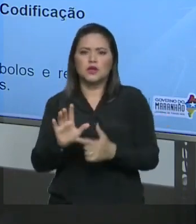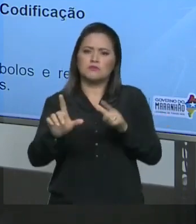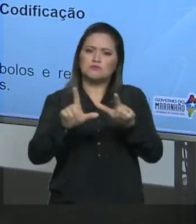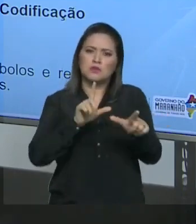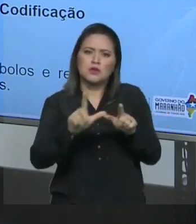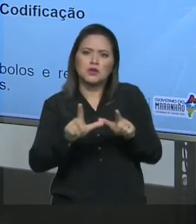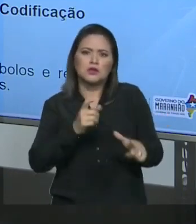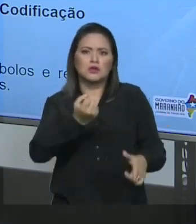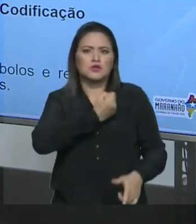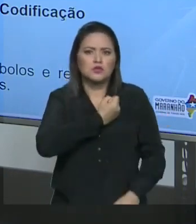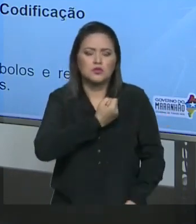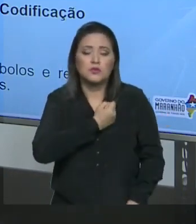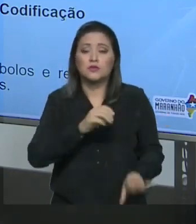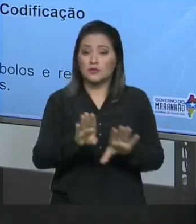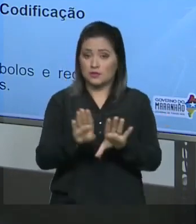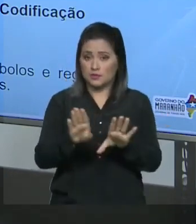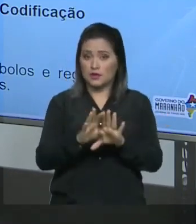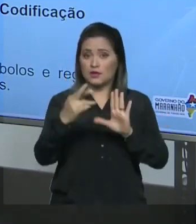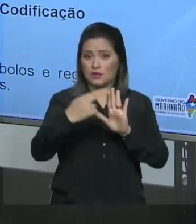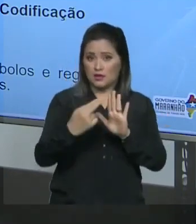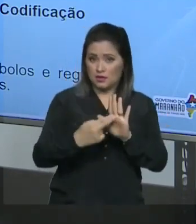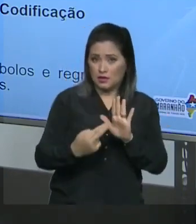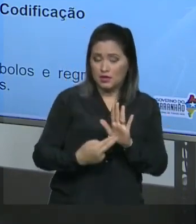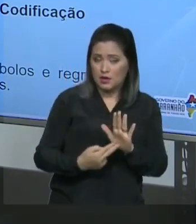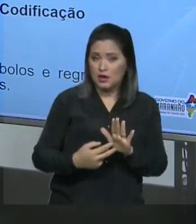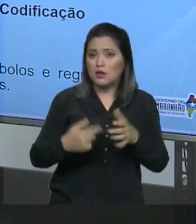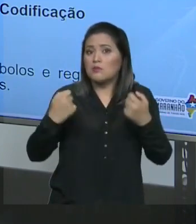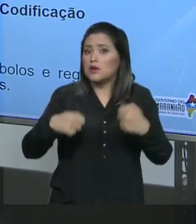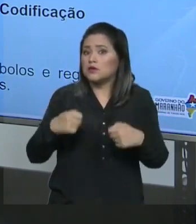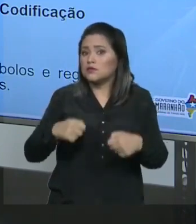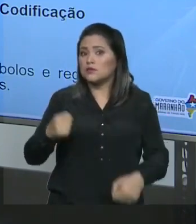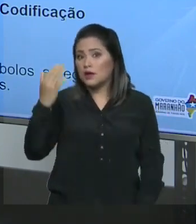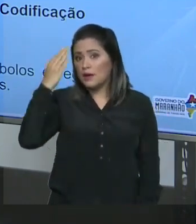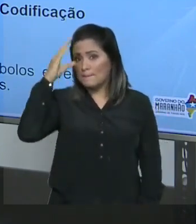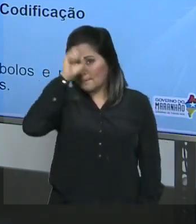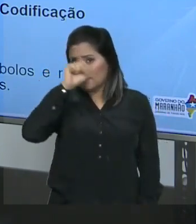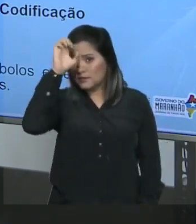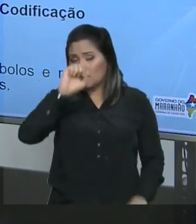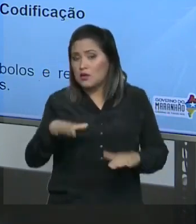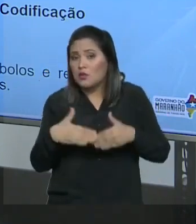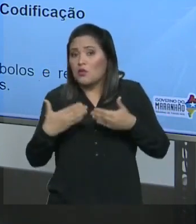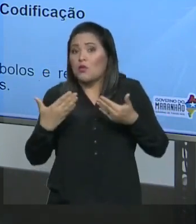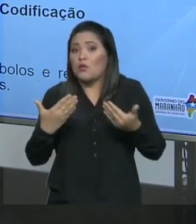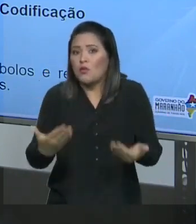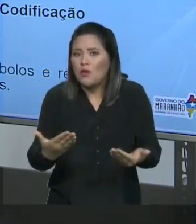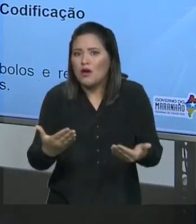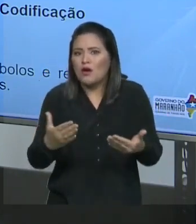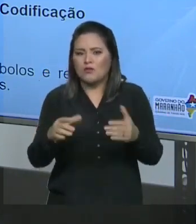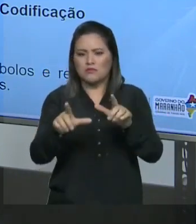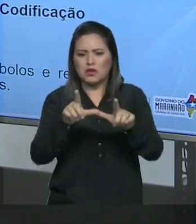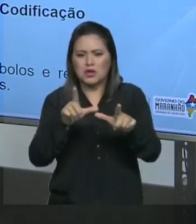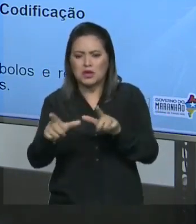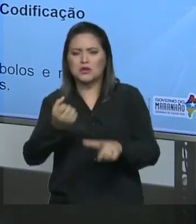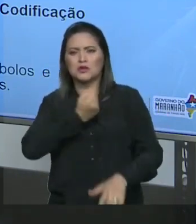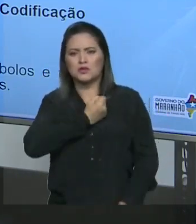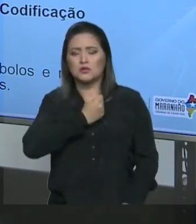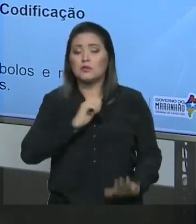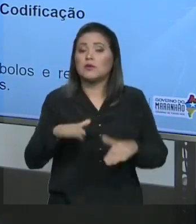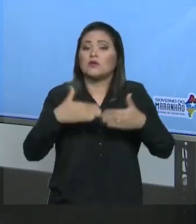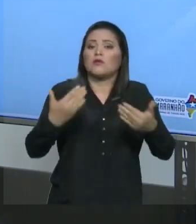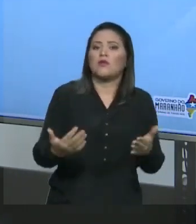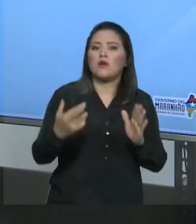quais são os símbolos e quais são as suas regras. E depois só aplicar tudo isso, ok? Então vamos lá.